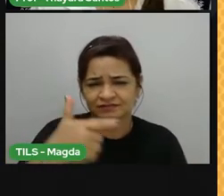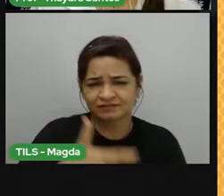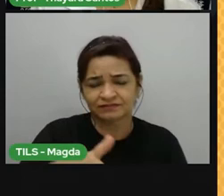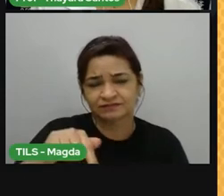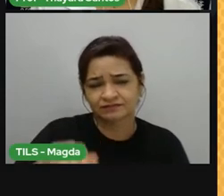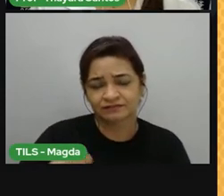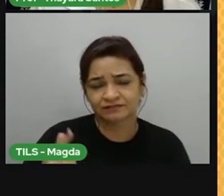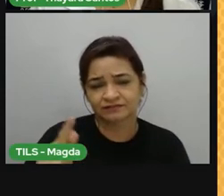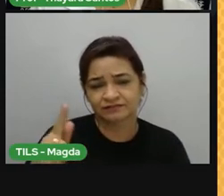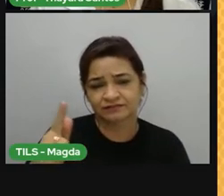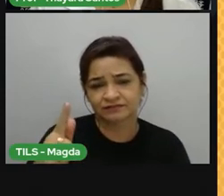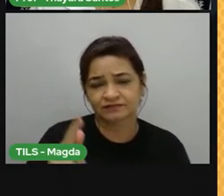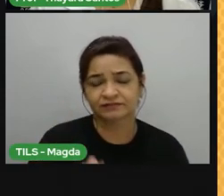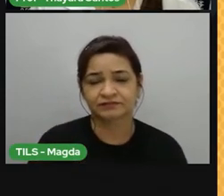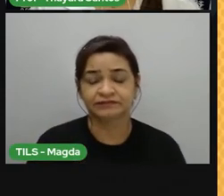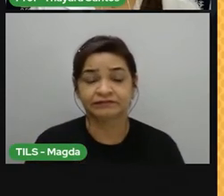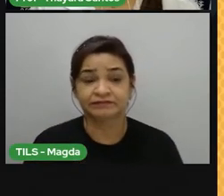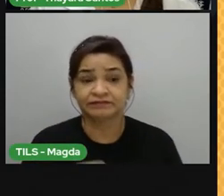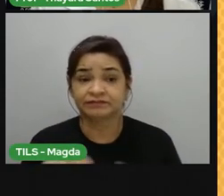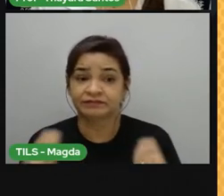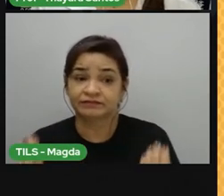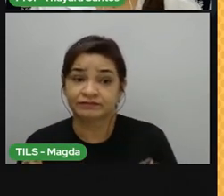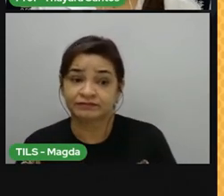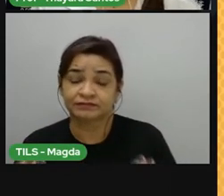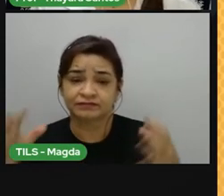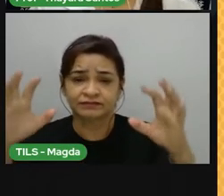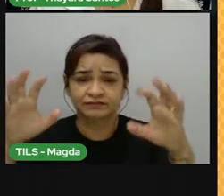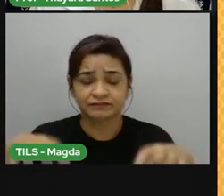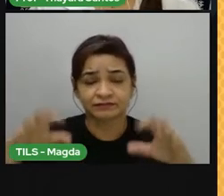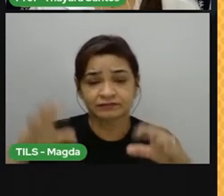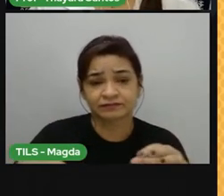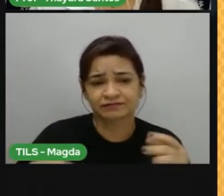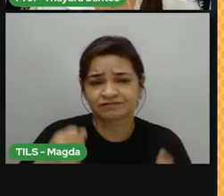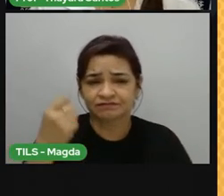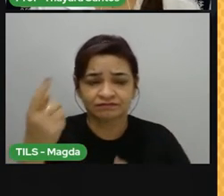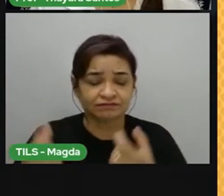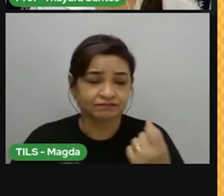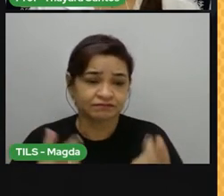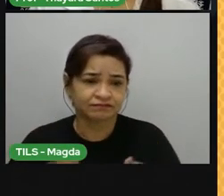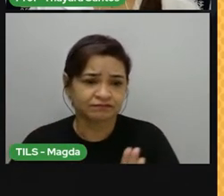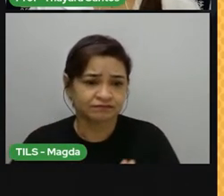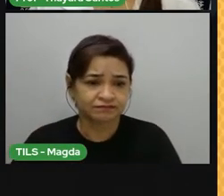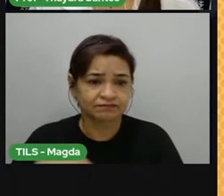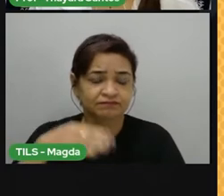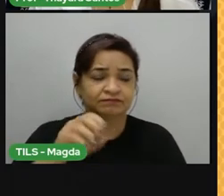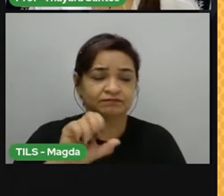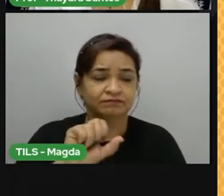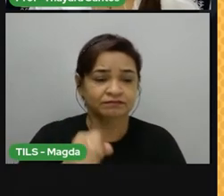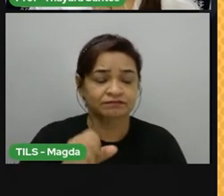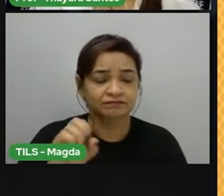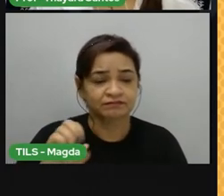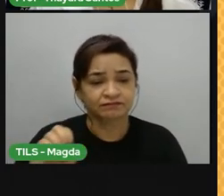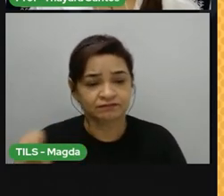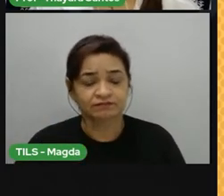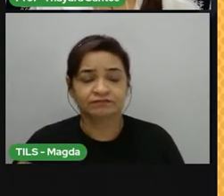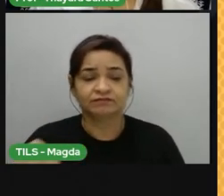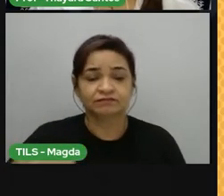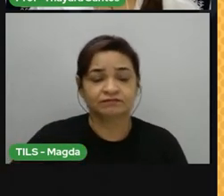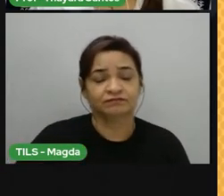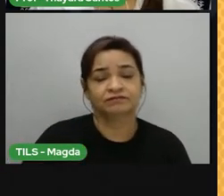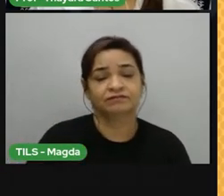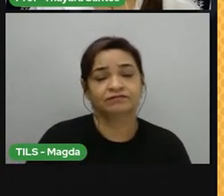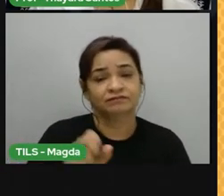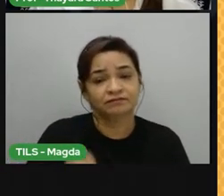graus Celsius. Então, as chuvas, além de irregulares, não ultrapassam os 800 milímetros por ano. Por isso,